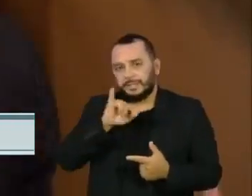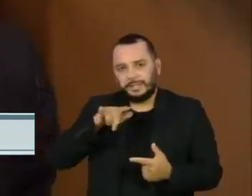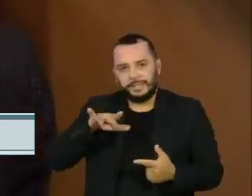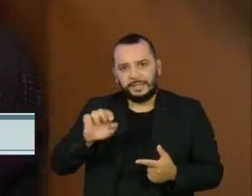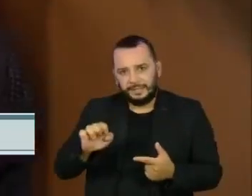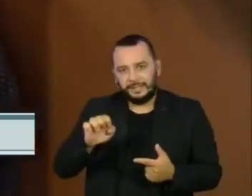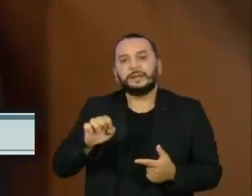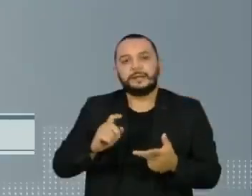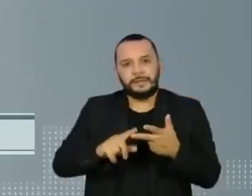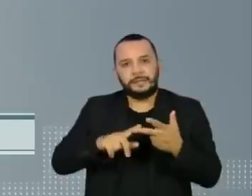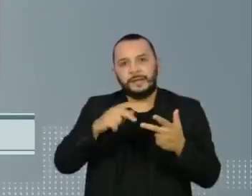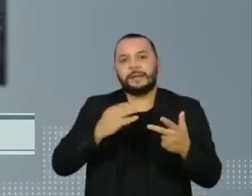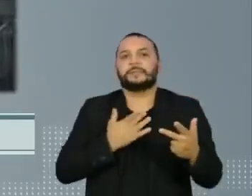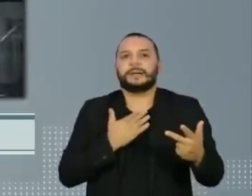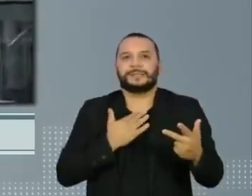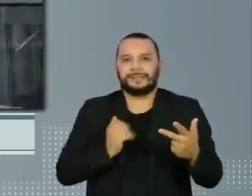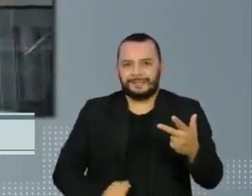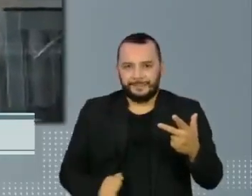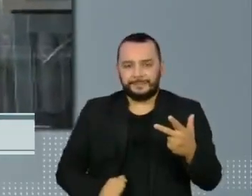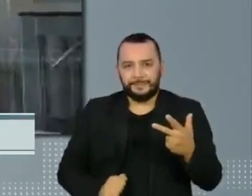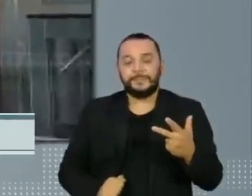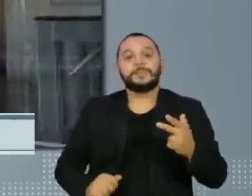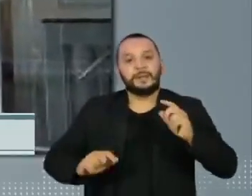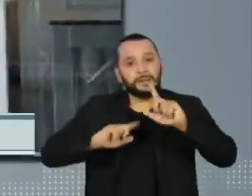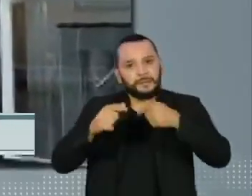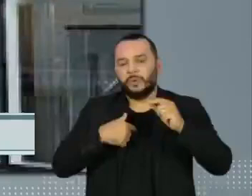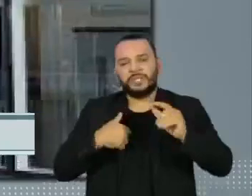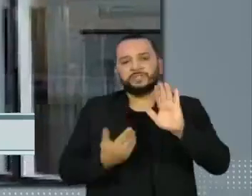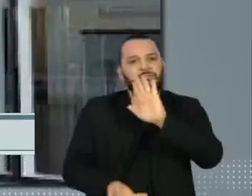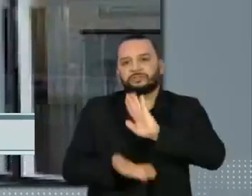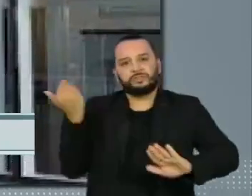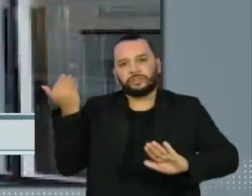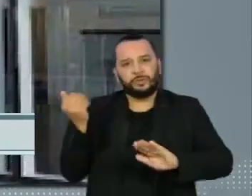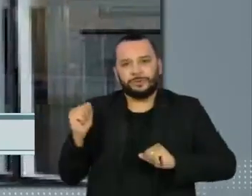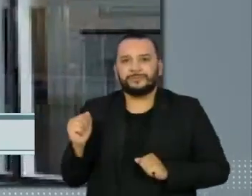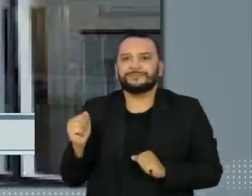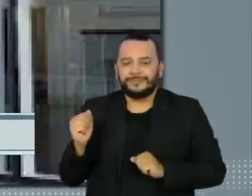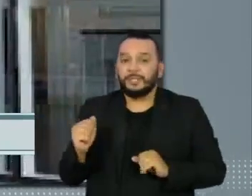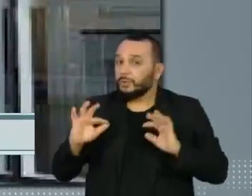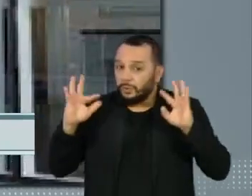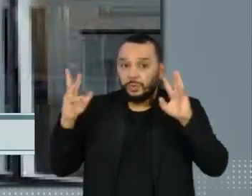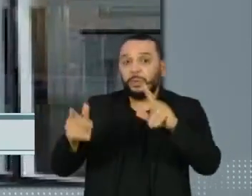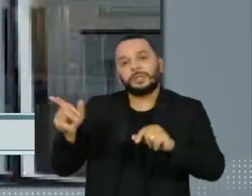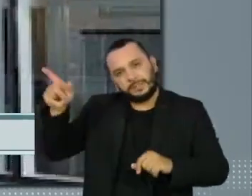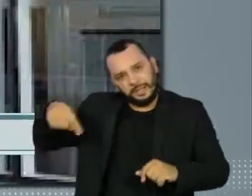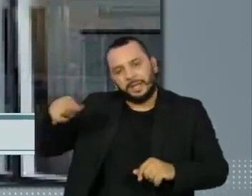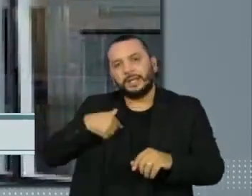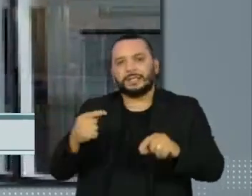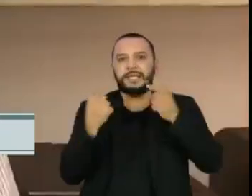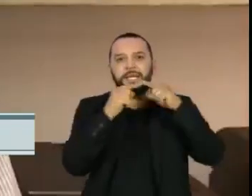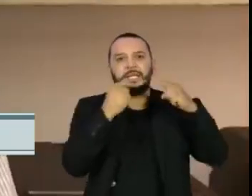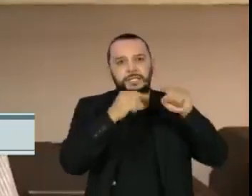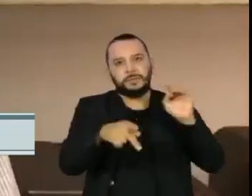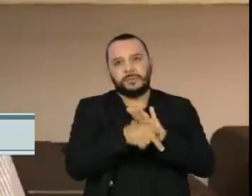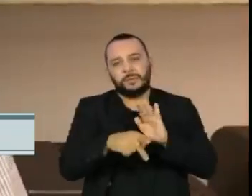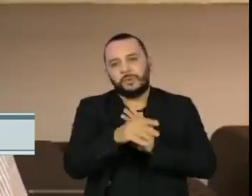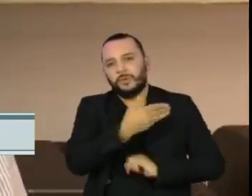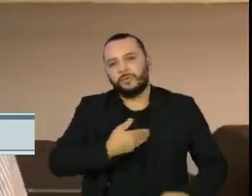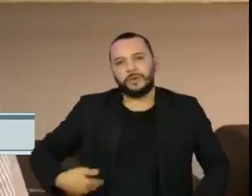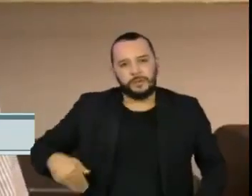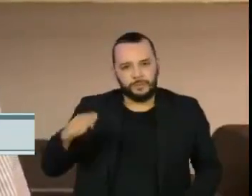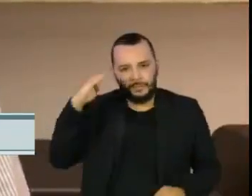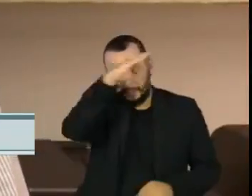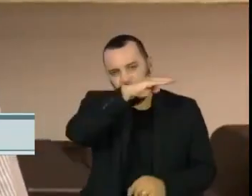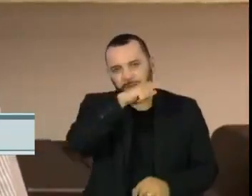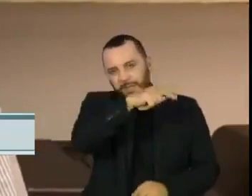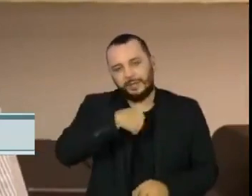Brum e Patrícia Campos Melo. Em seguida, publicação foi retirada do ar. Todas as autoras são críticas ao governo Bolsonaro. A ideia, então,